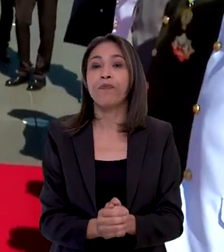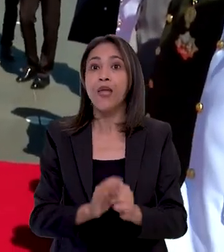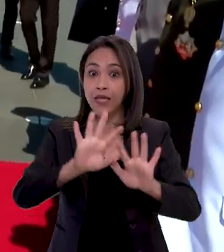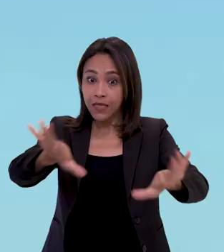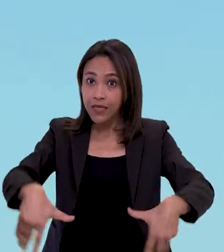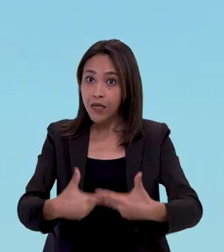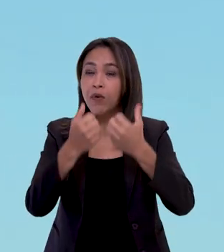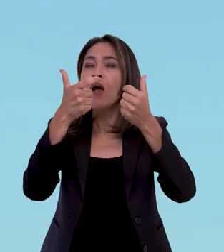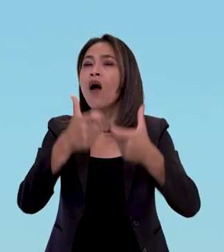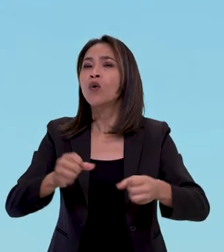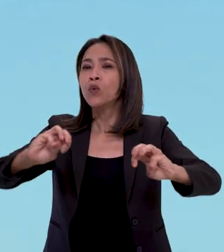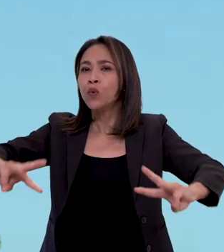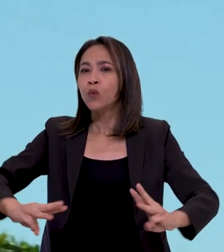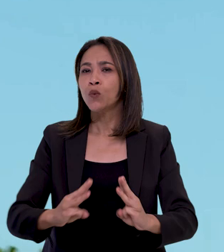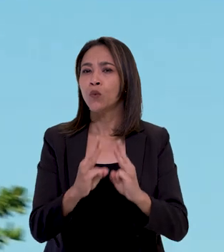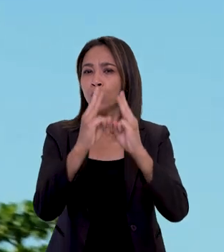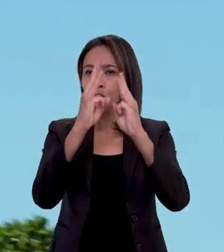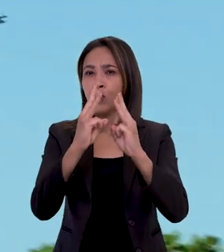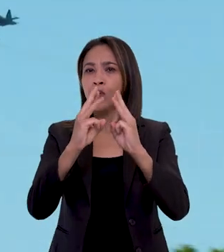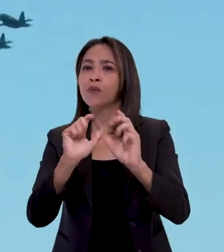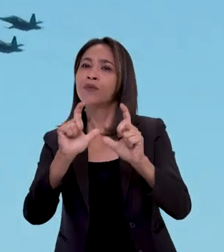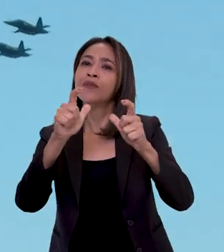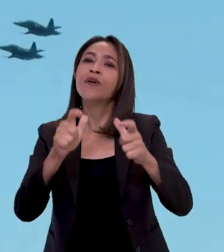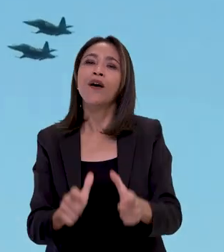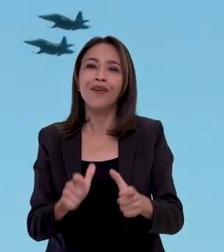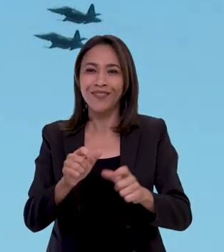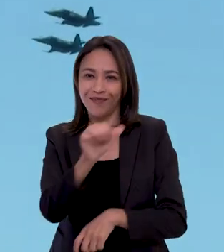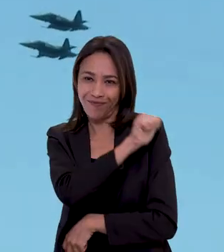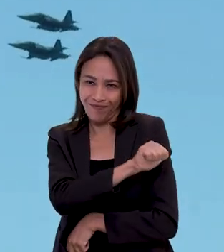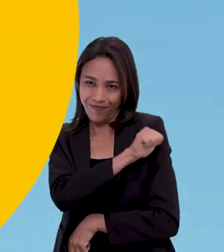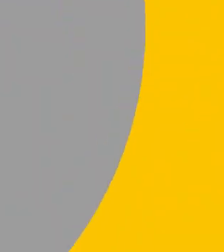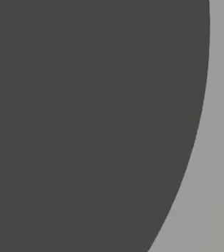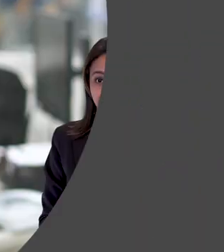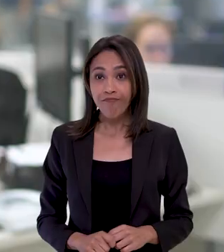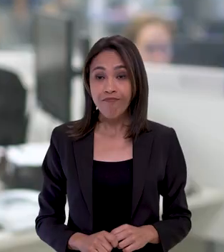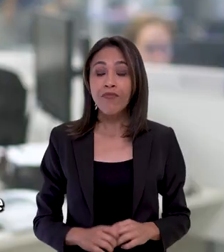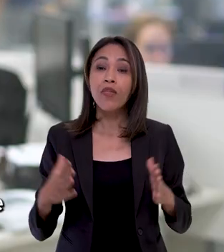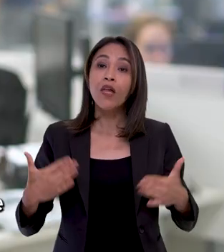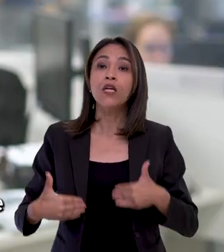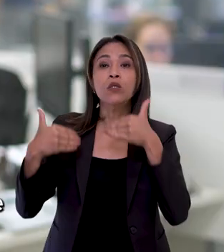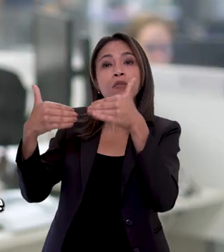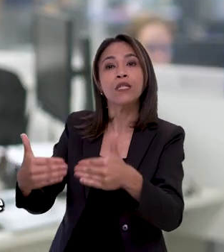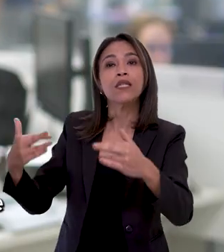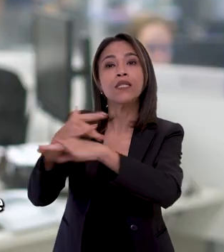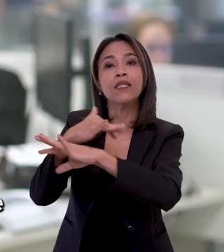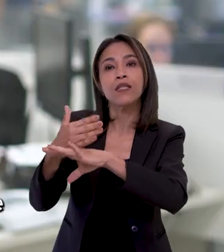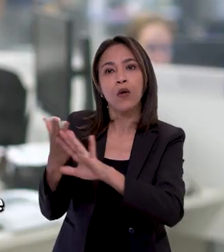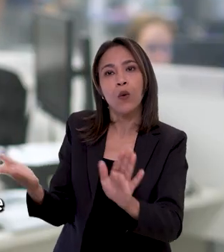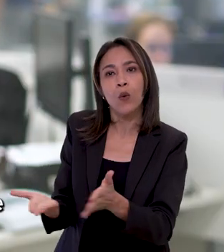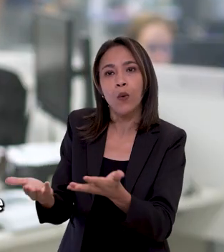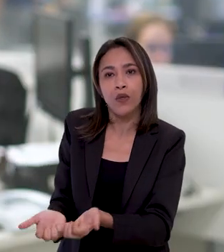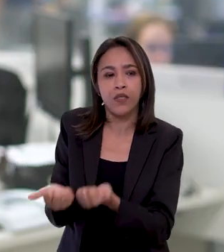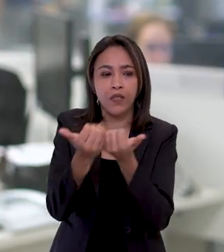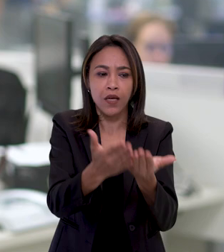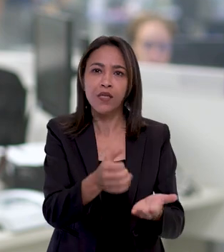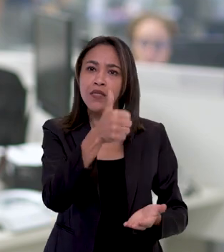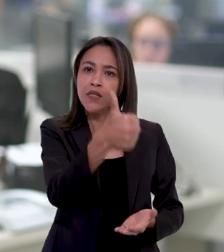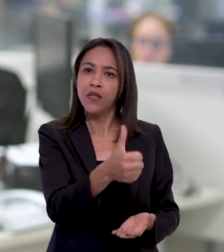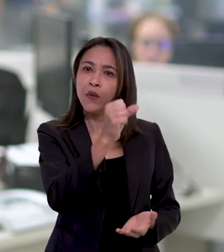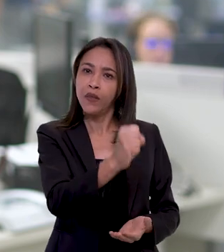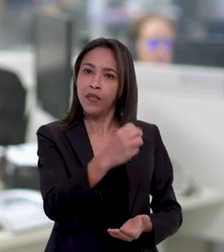Monumento Nacional aos Mortos da Segunda Guerra Mundial no Rio de Janeiro. E o Ministério das Cidades entrega hoje